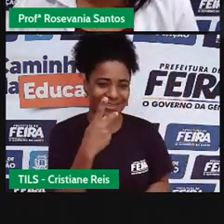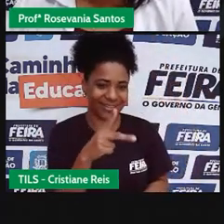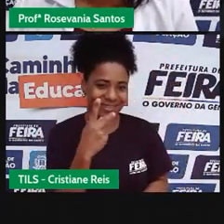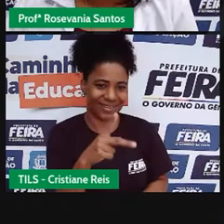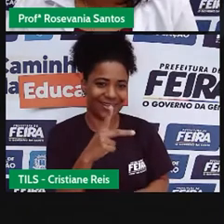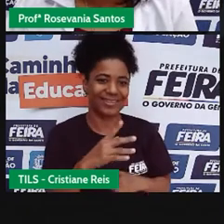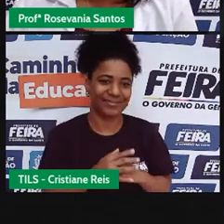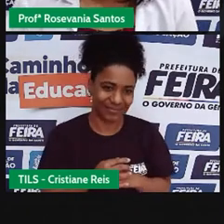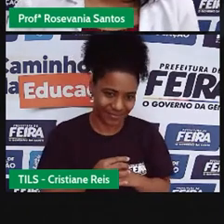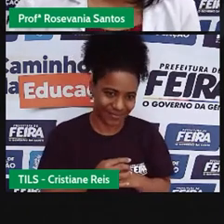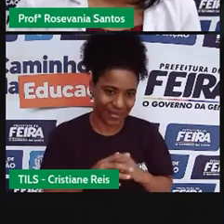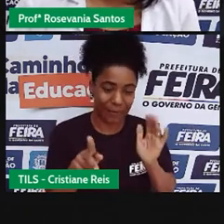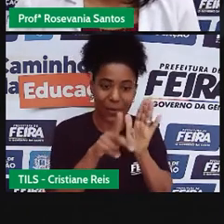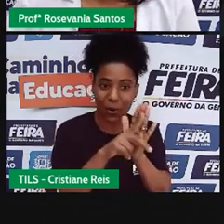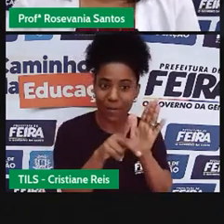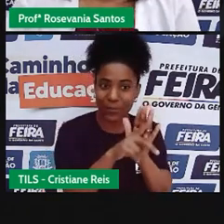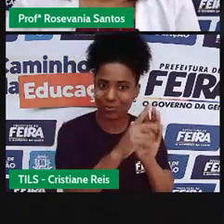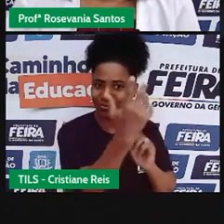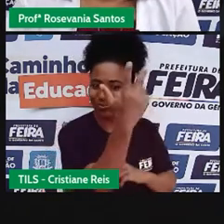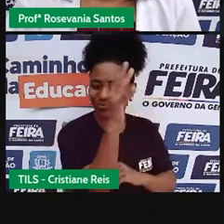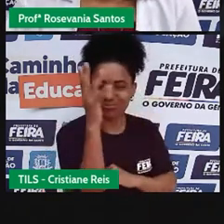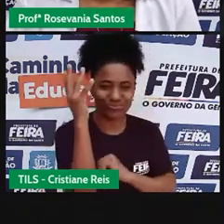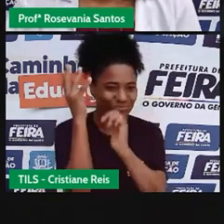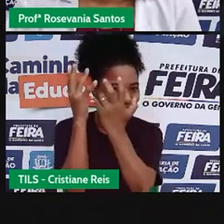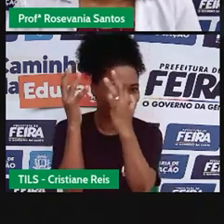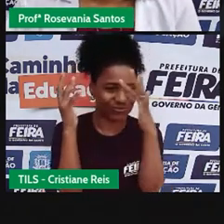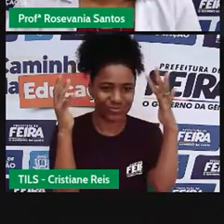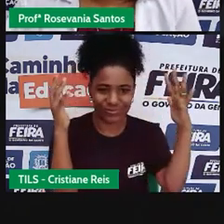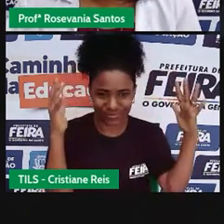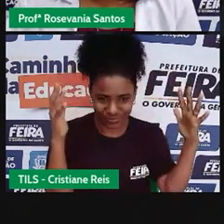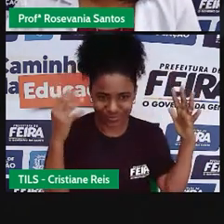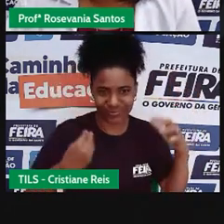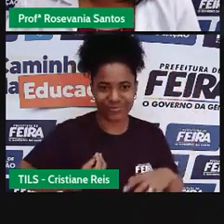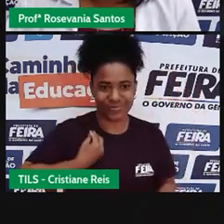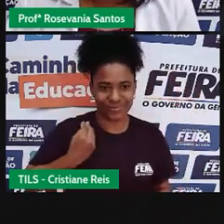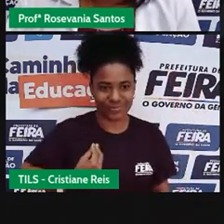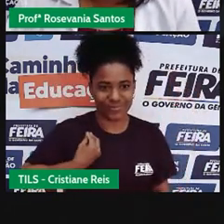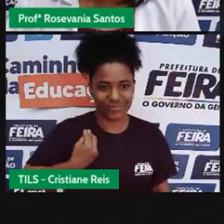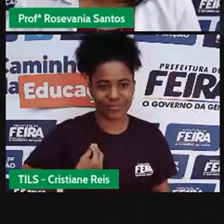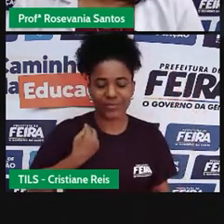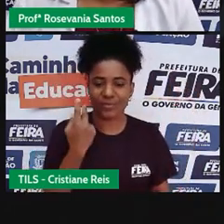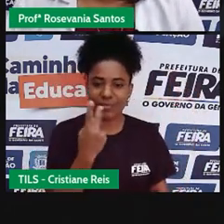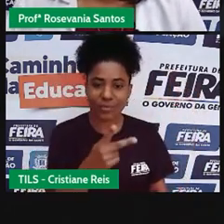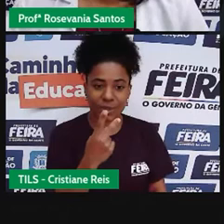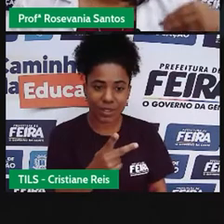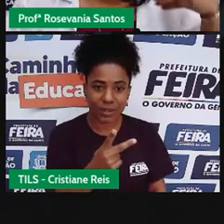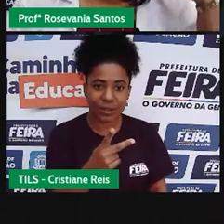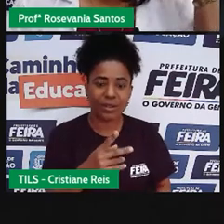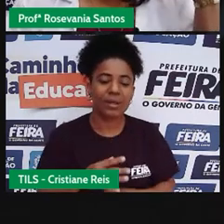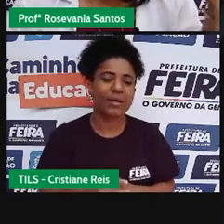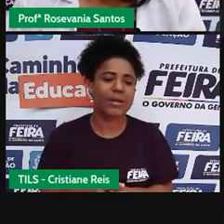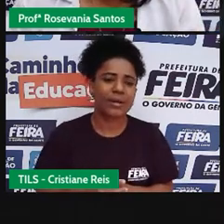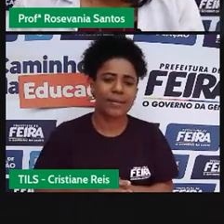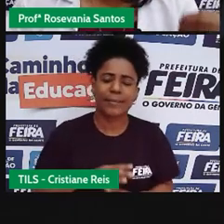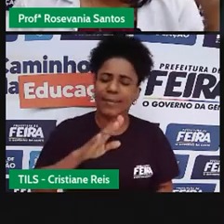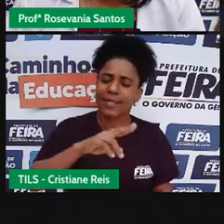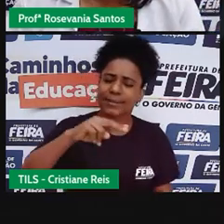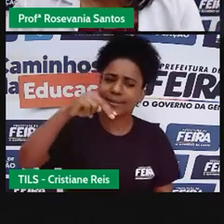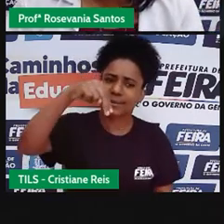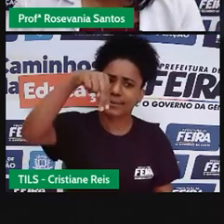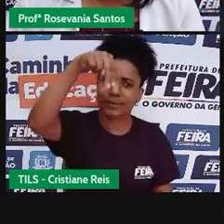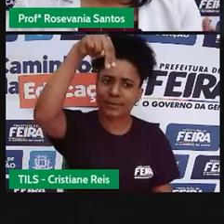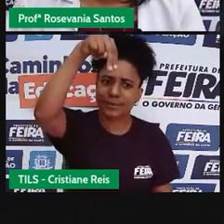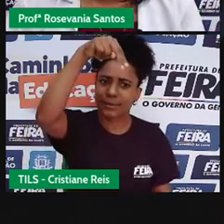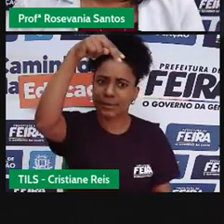atenção para esse lado natural. Quando a gente fala da região nordeste, aí vem à mente da gente